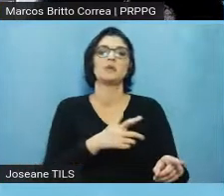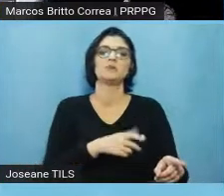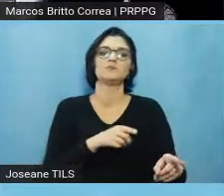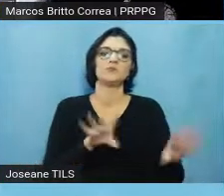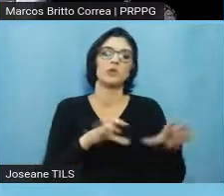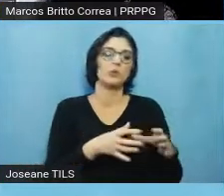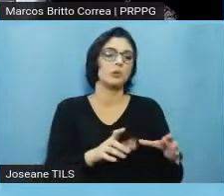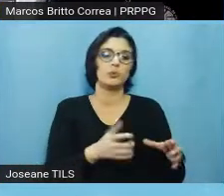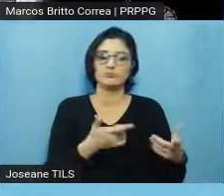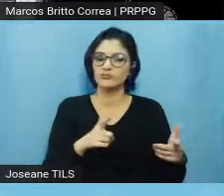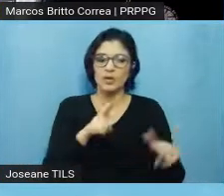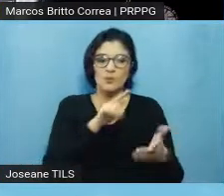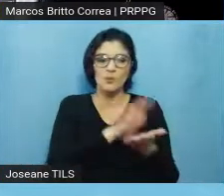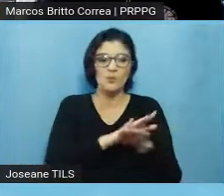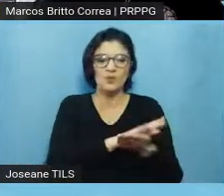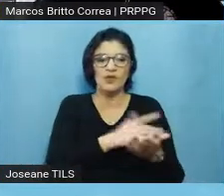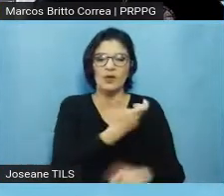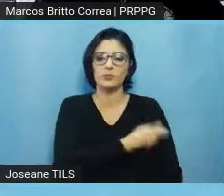gratuita.